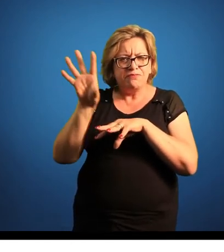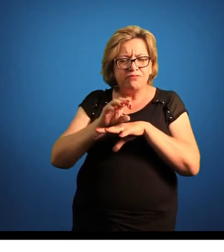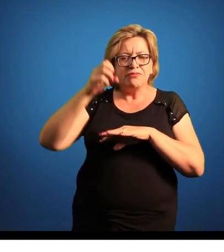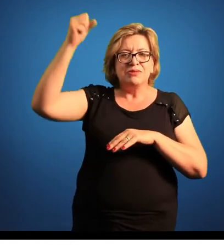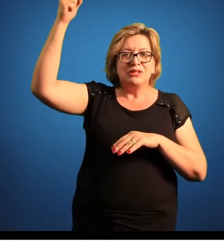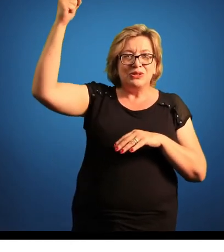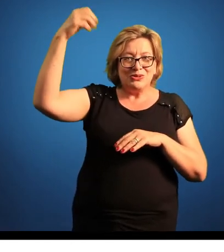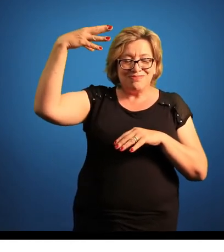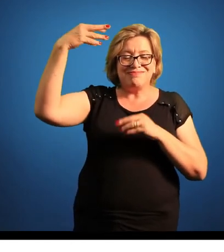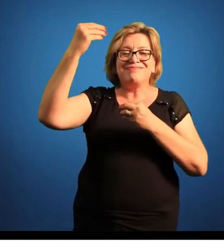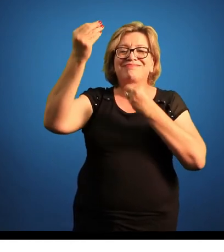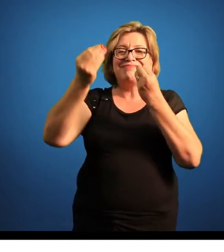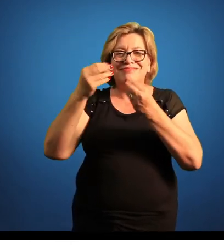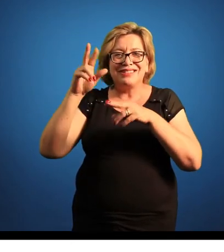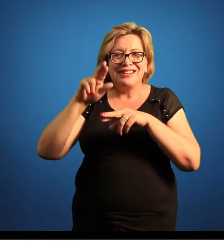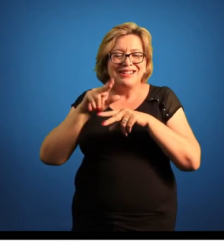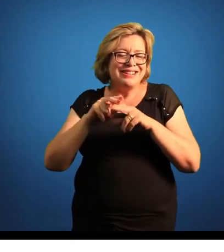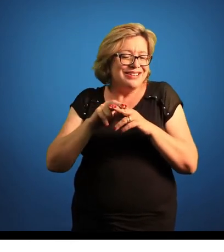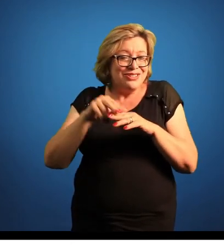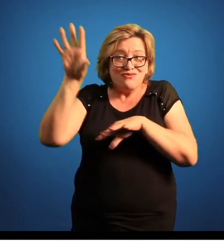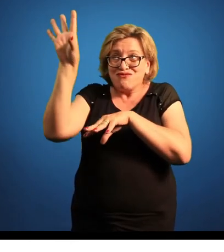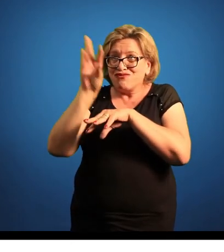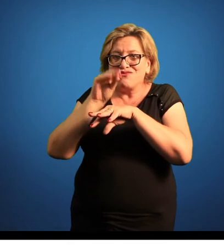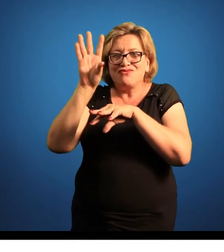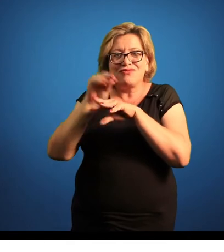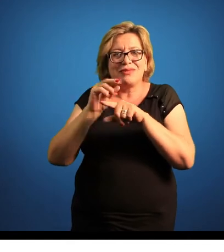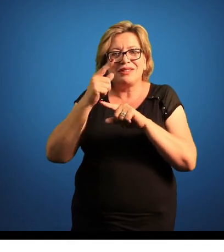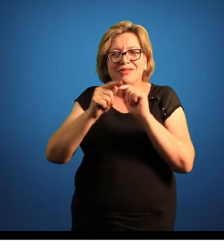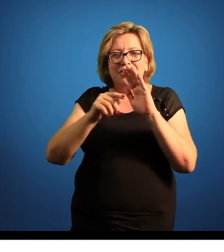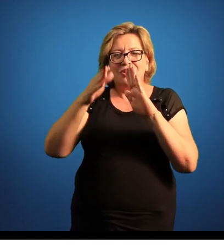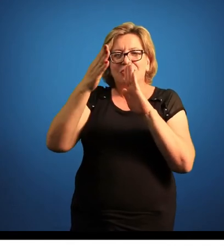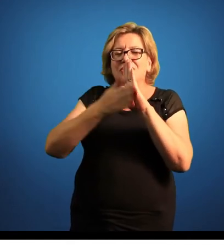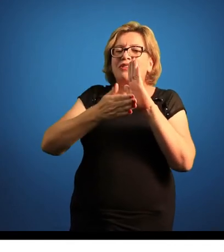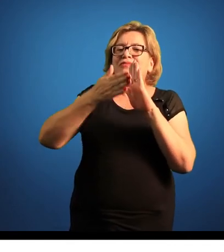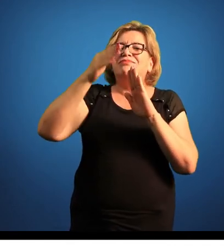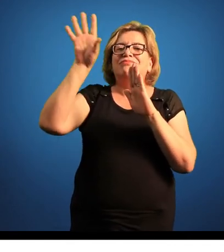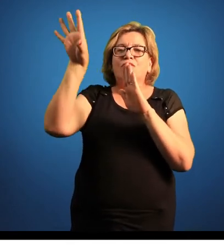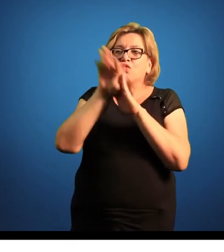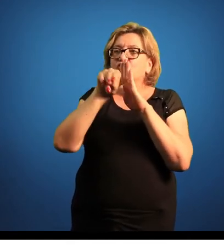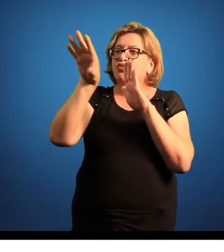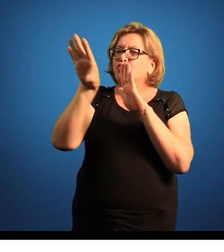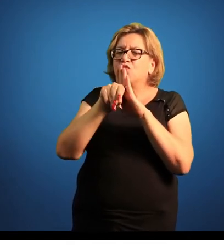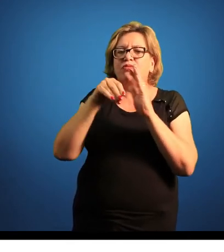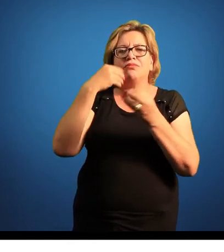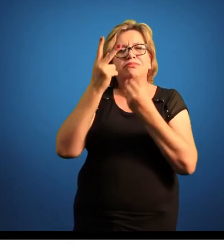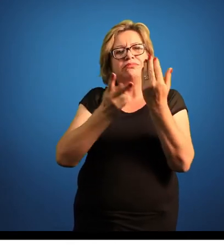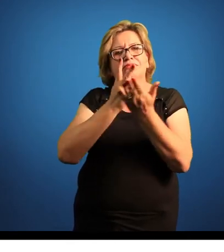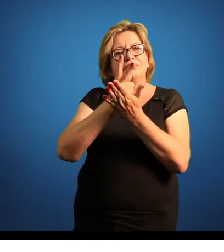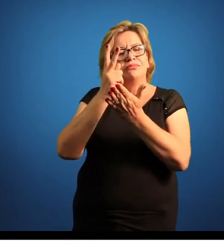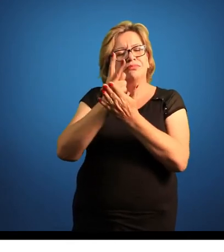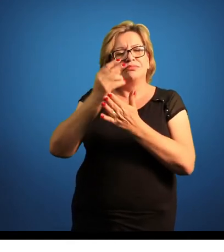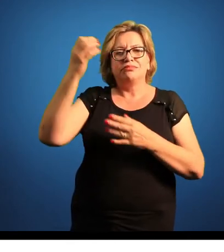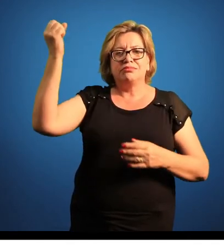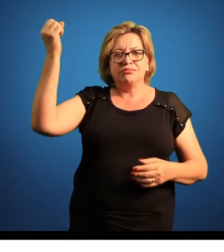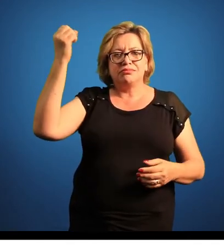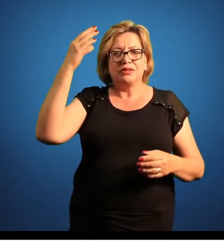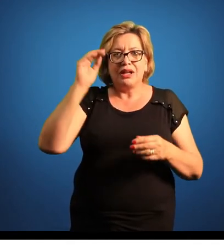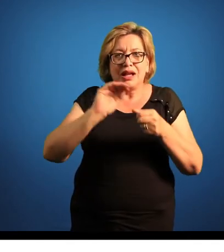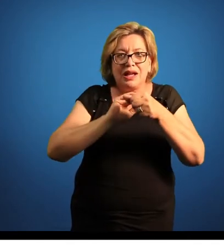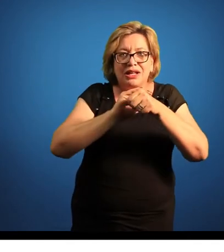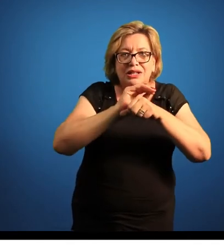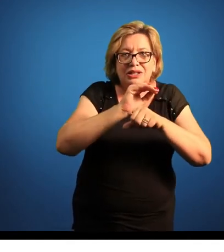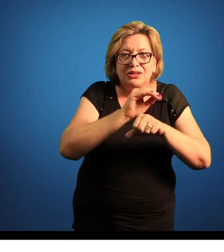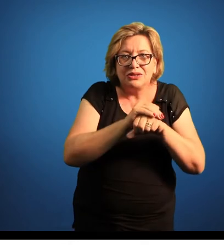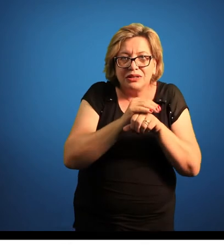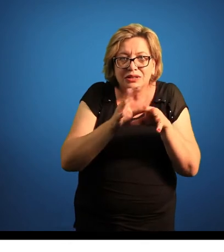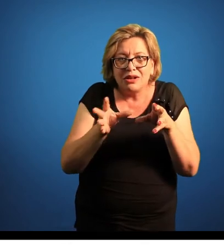se fosse um captador de luz mesmo, né? Uma placa fotovoltaica. Ele estaria captando luz o tempo todo. À noite, essas